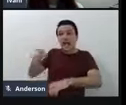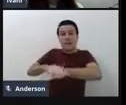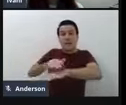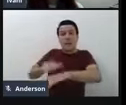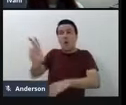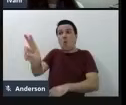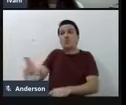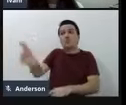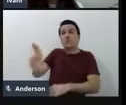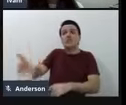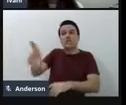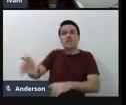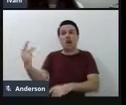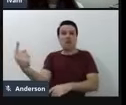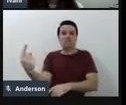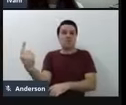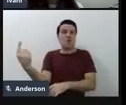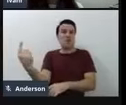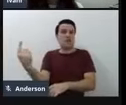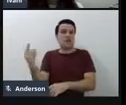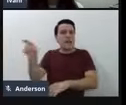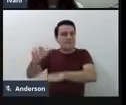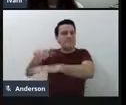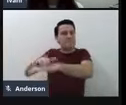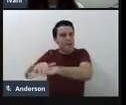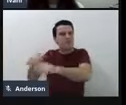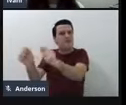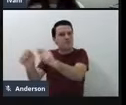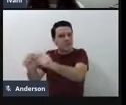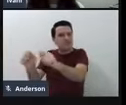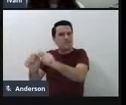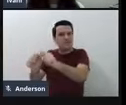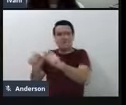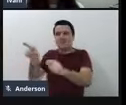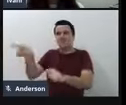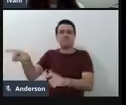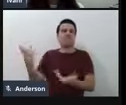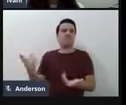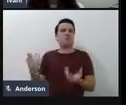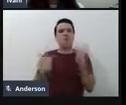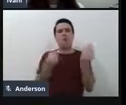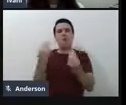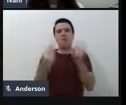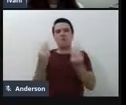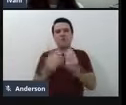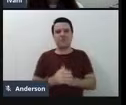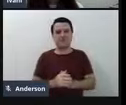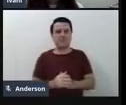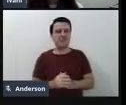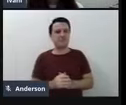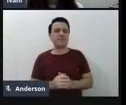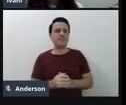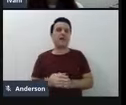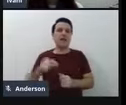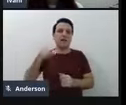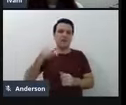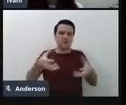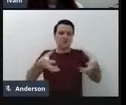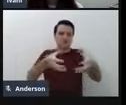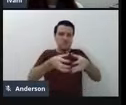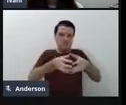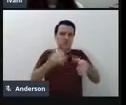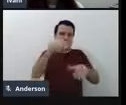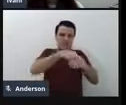respeitada, para que o usuário, de fato, seja o protagonista. Nós, né, tanto do Laboratório de